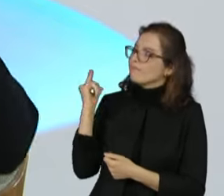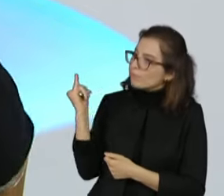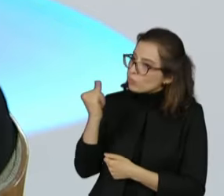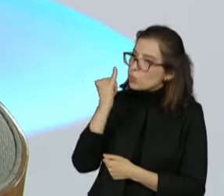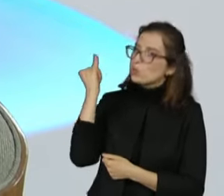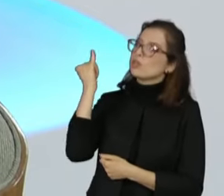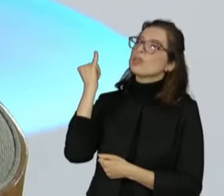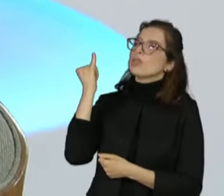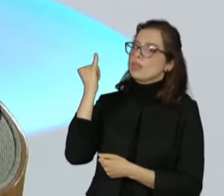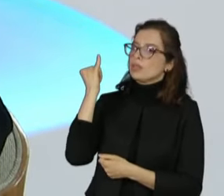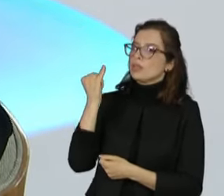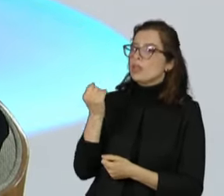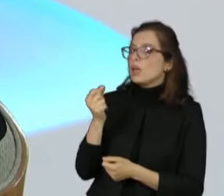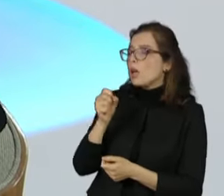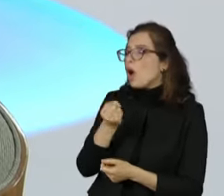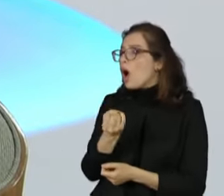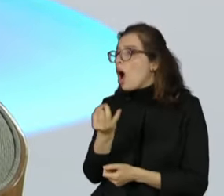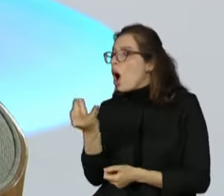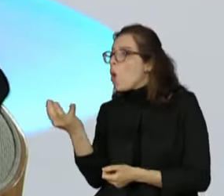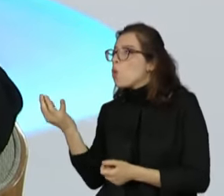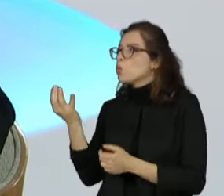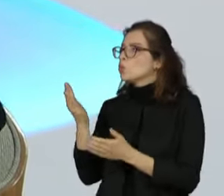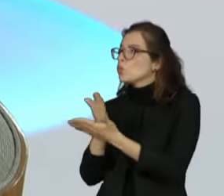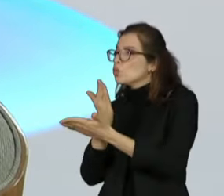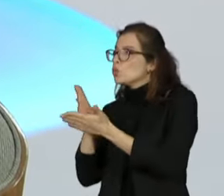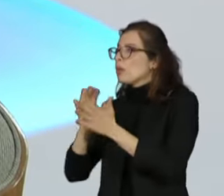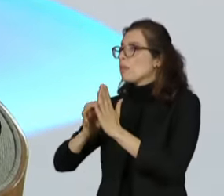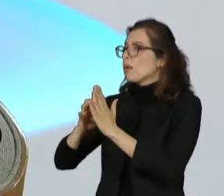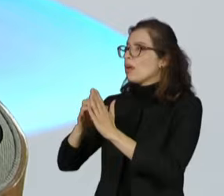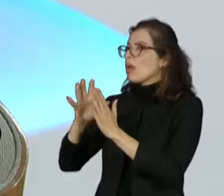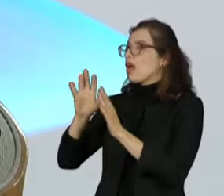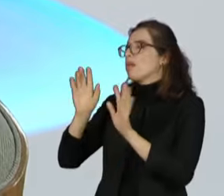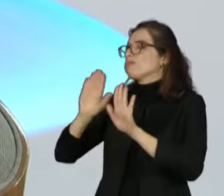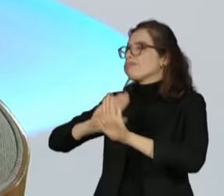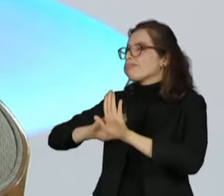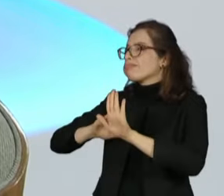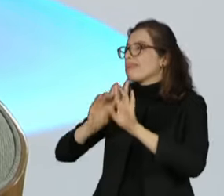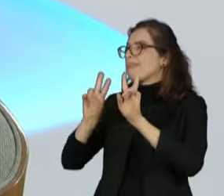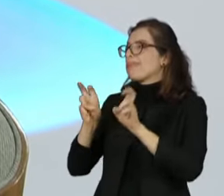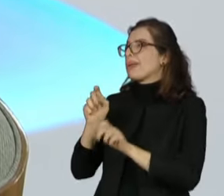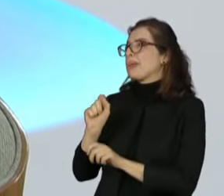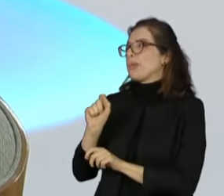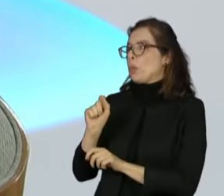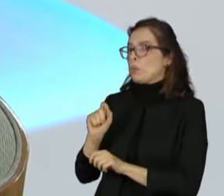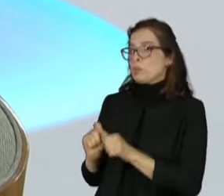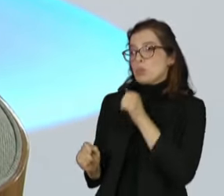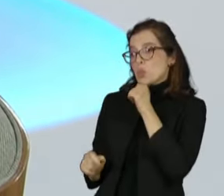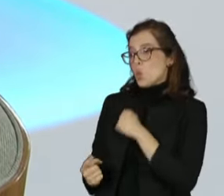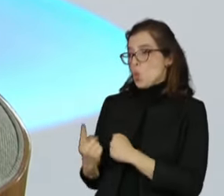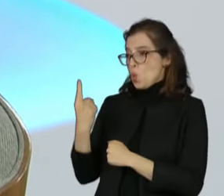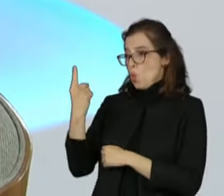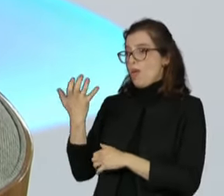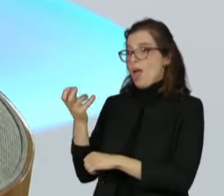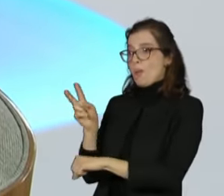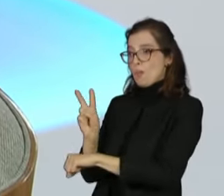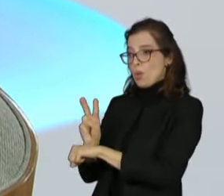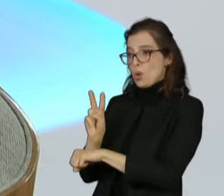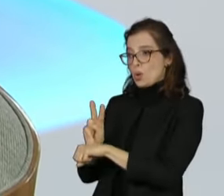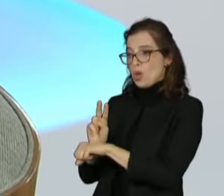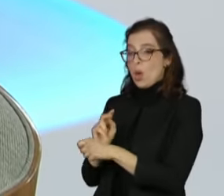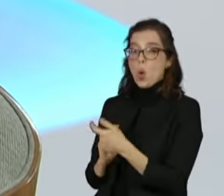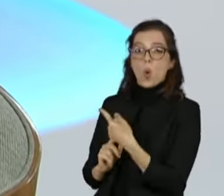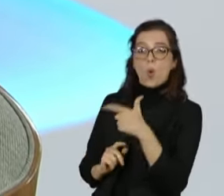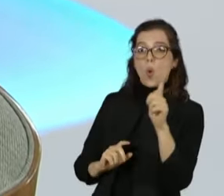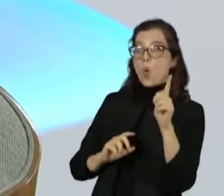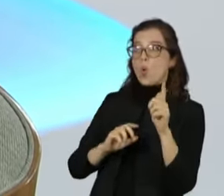trazerem essa pauta para sempre estarem instigando e falando que um protege e o outro não protege. Quem quer paz no campo resolve dentro